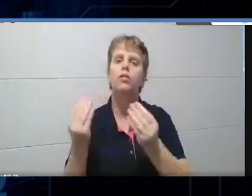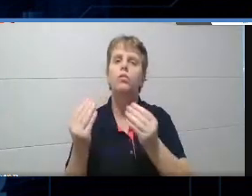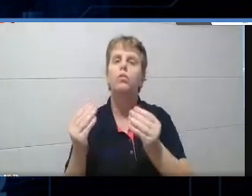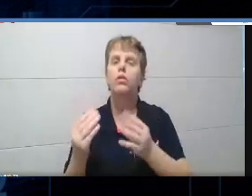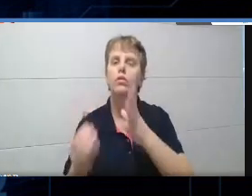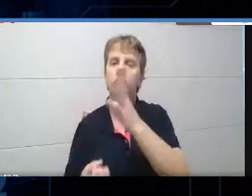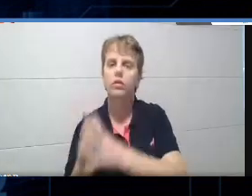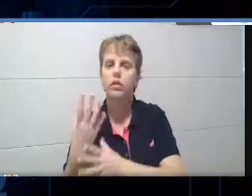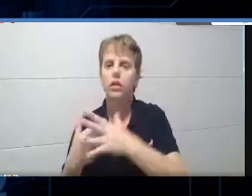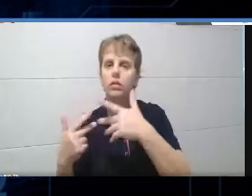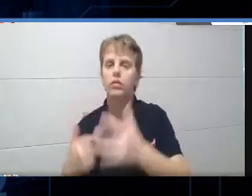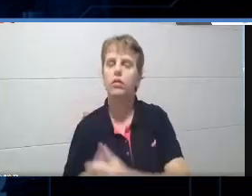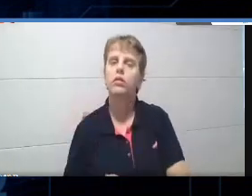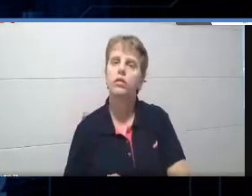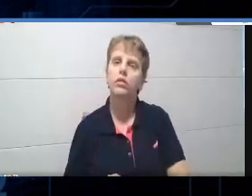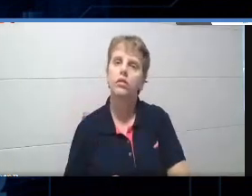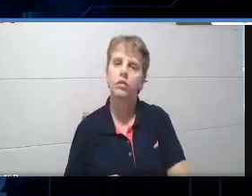tá?